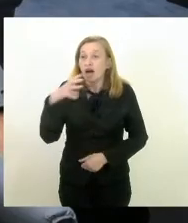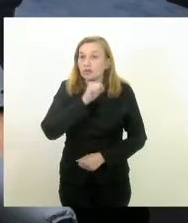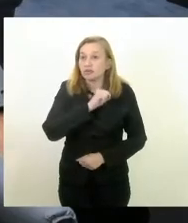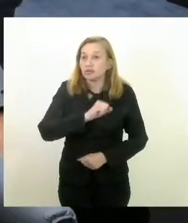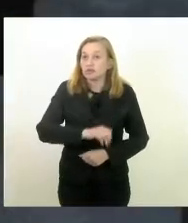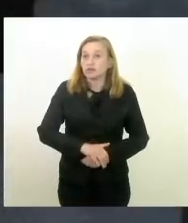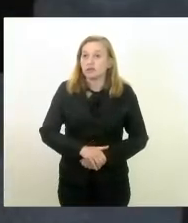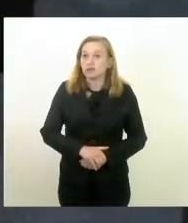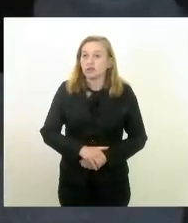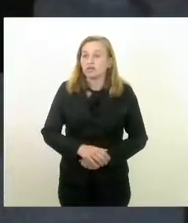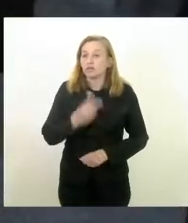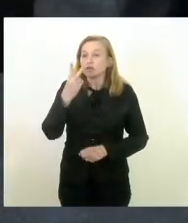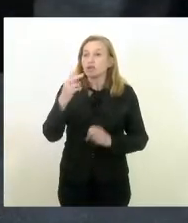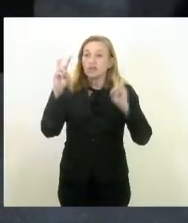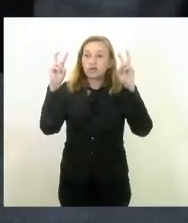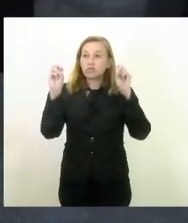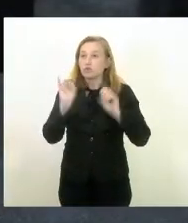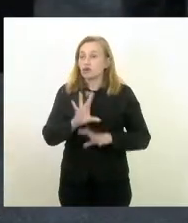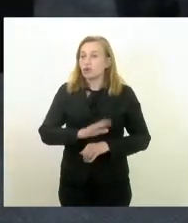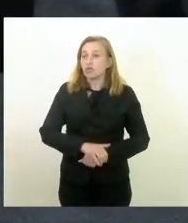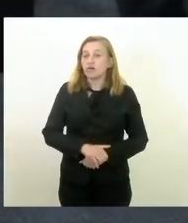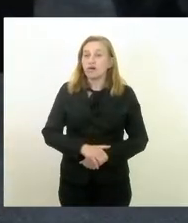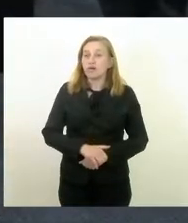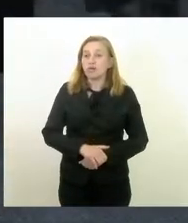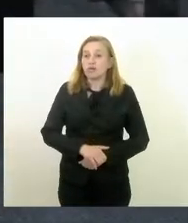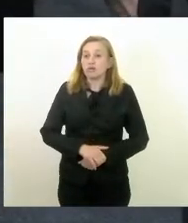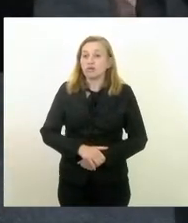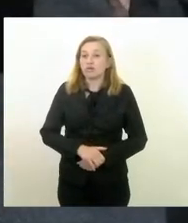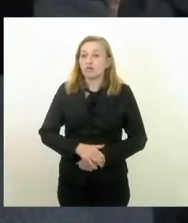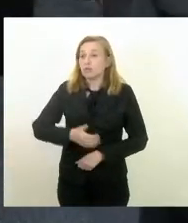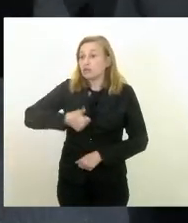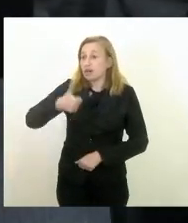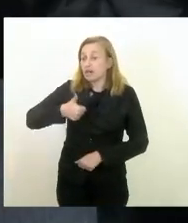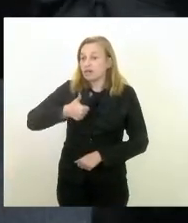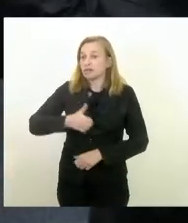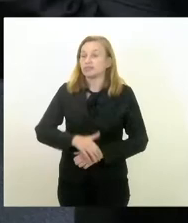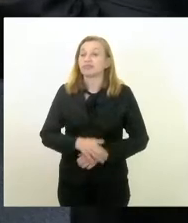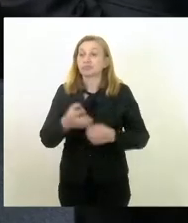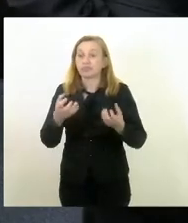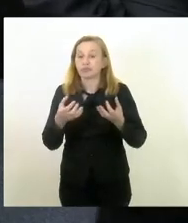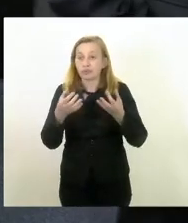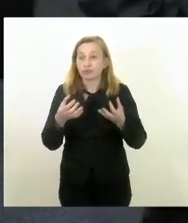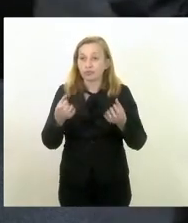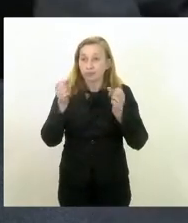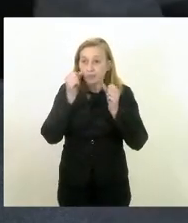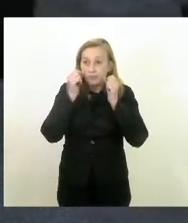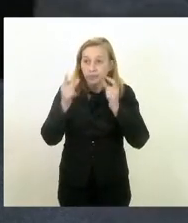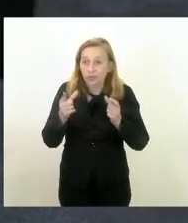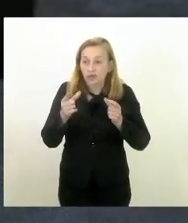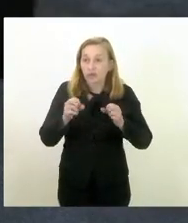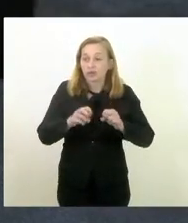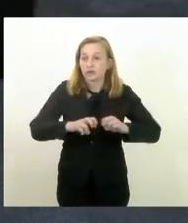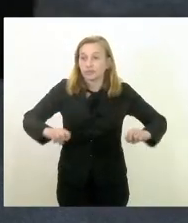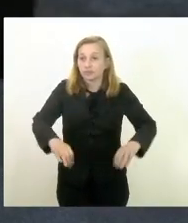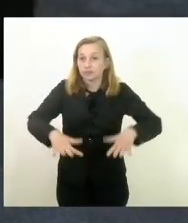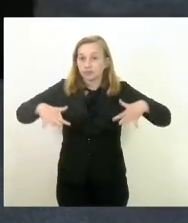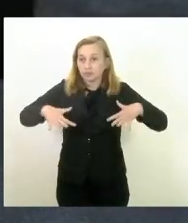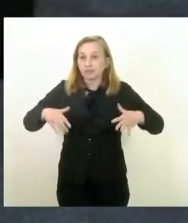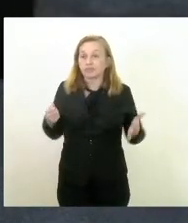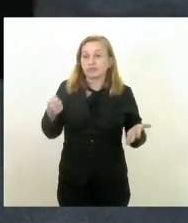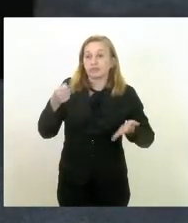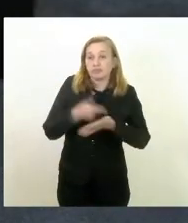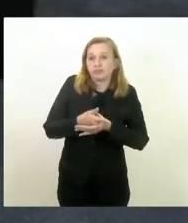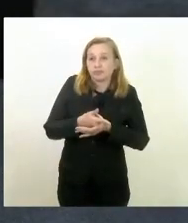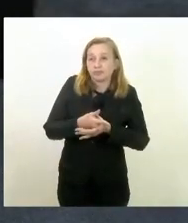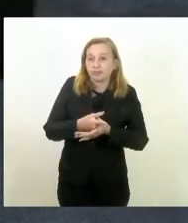são duas questões só primeiro queria alertar o plenário que o pagamento das